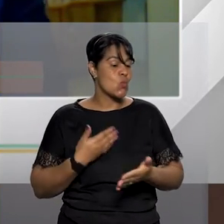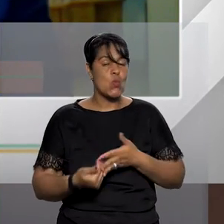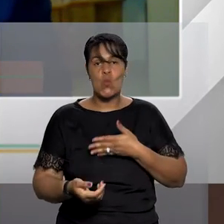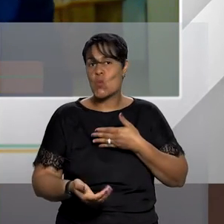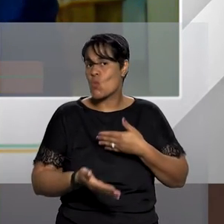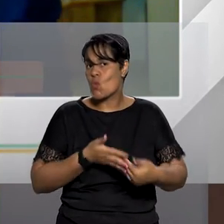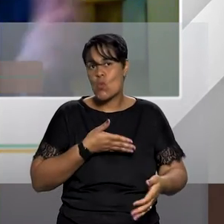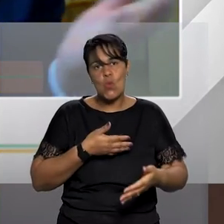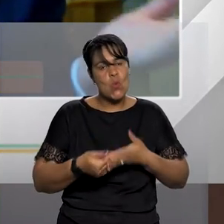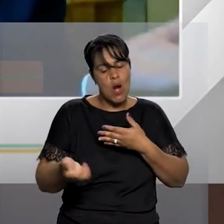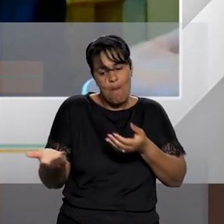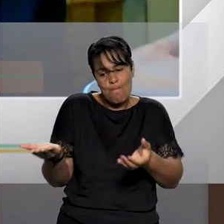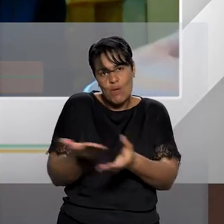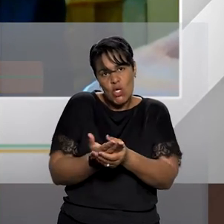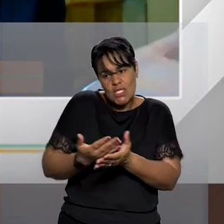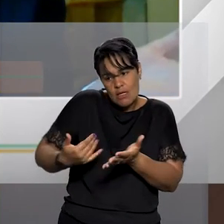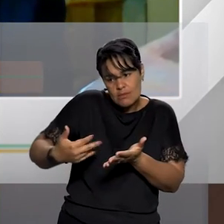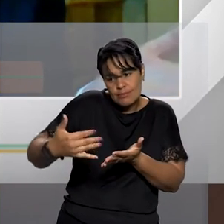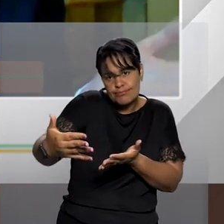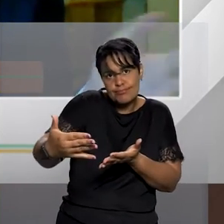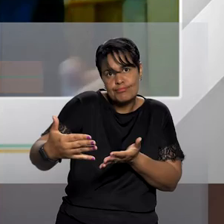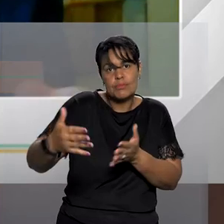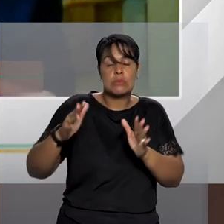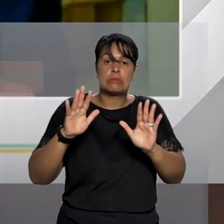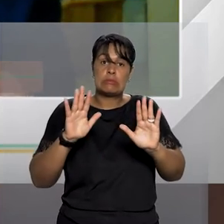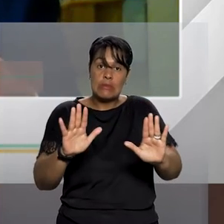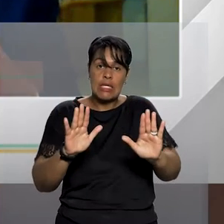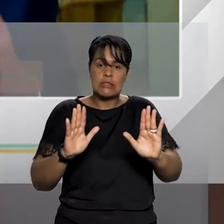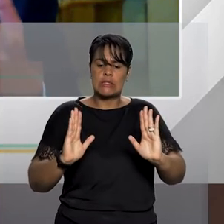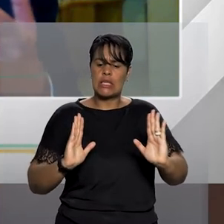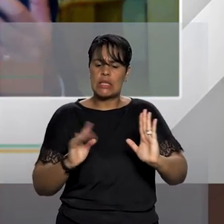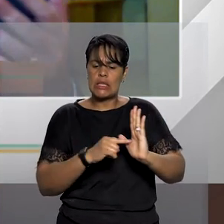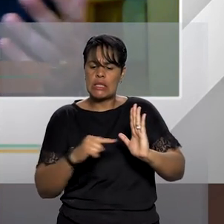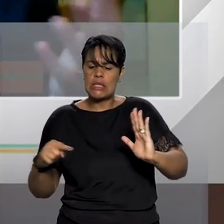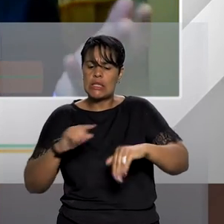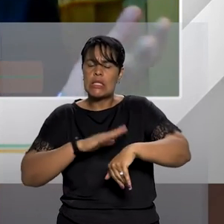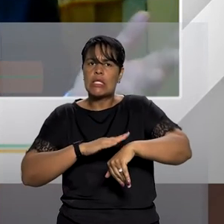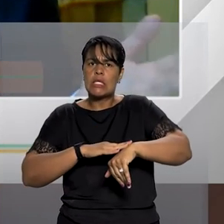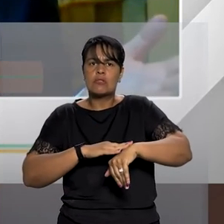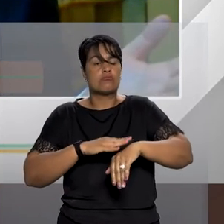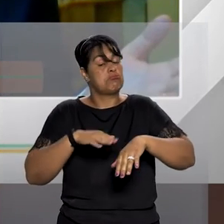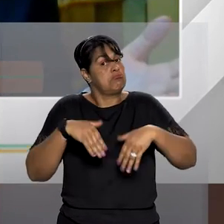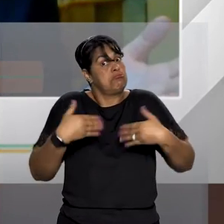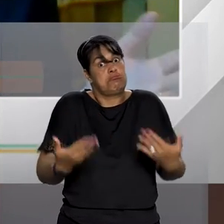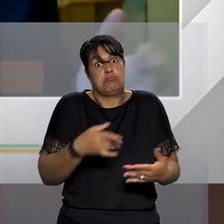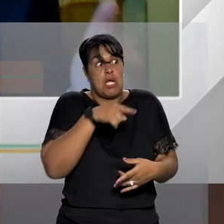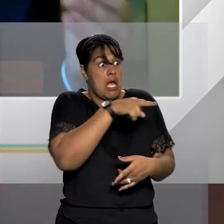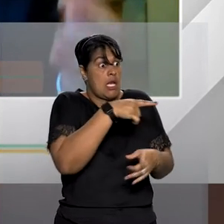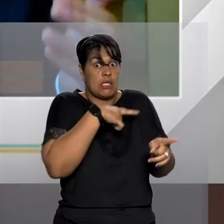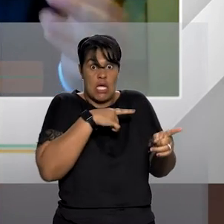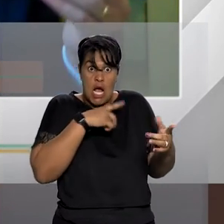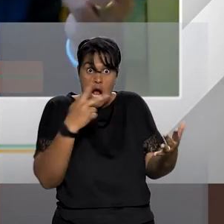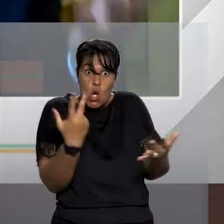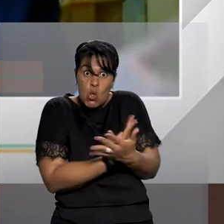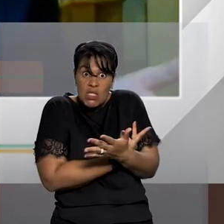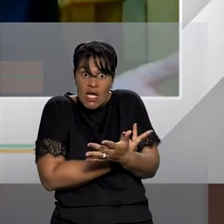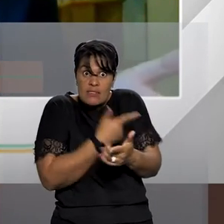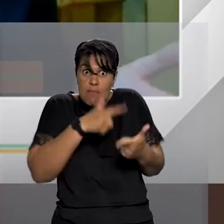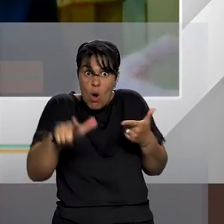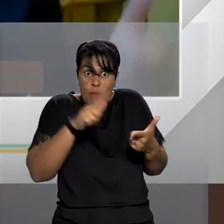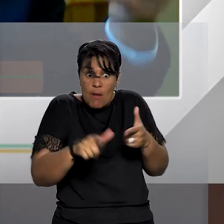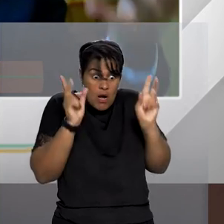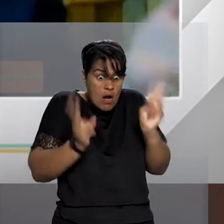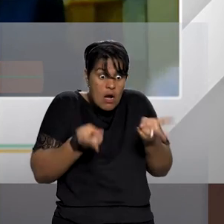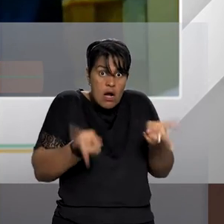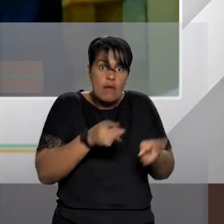processo criminal. E aí, por quanto tempo ela vai ser protegida? Pelo período de tempo que ela estiver em situação de risco. Enquanto for necessária